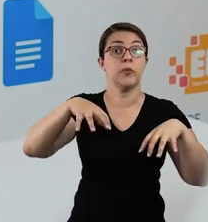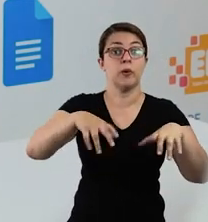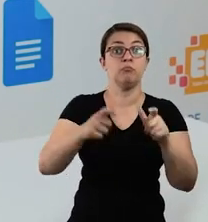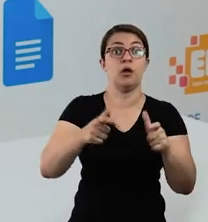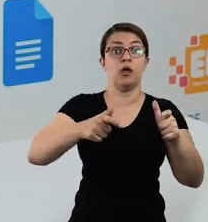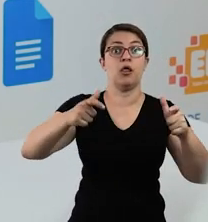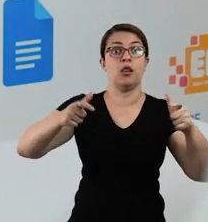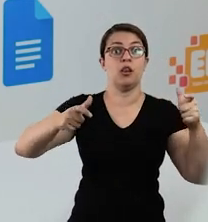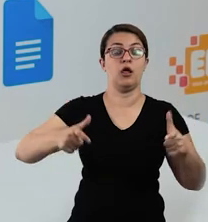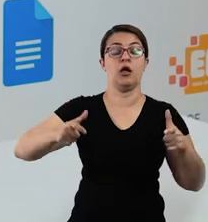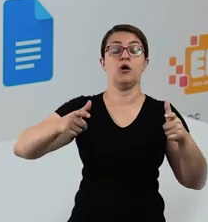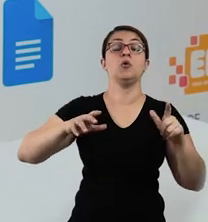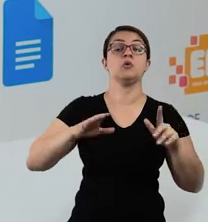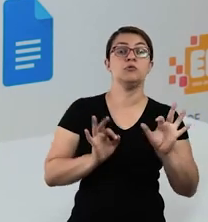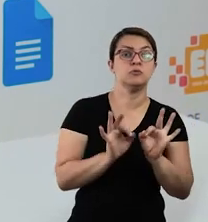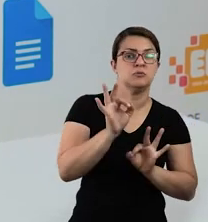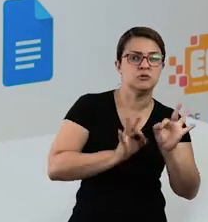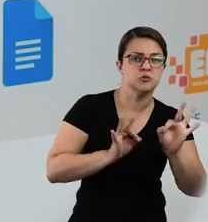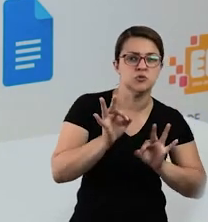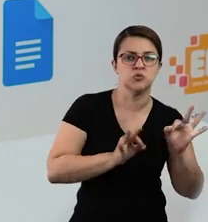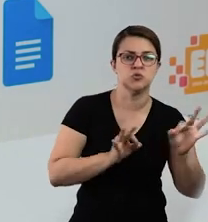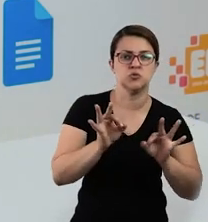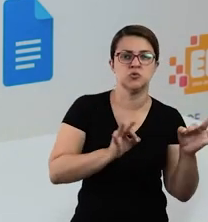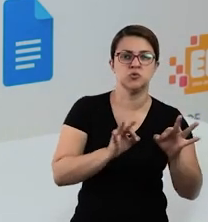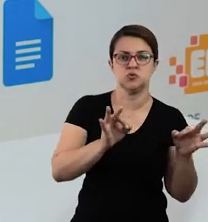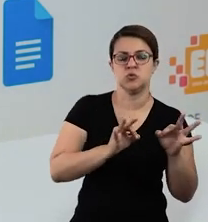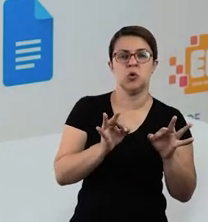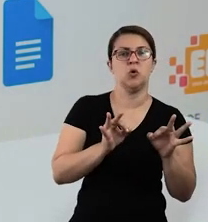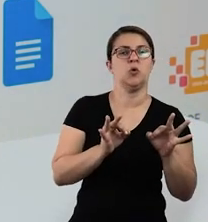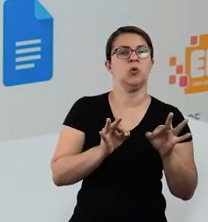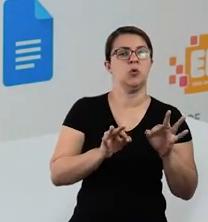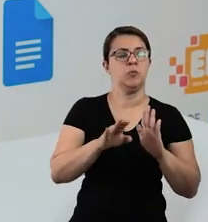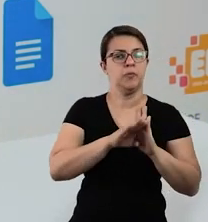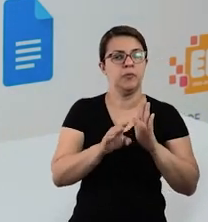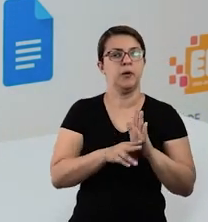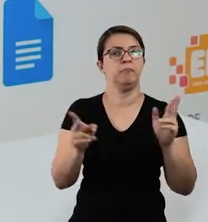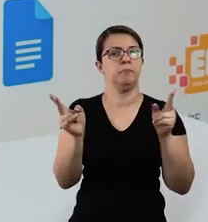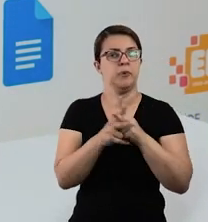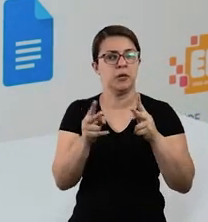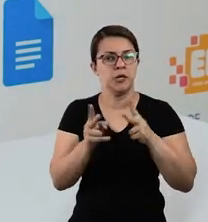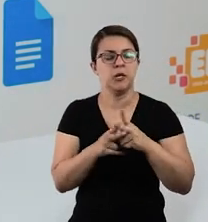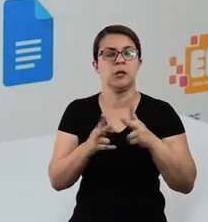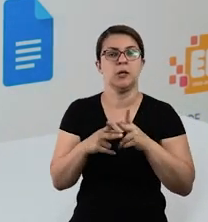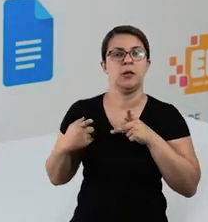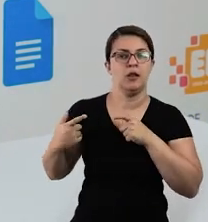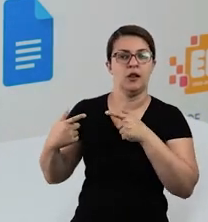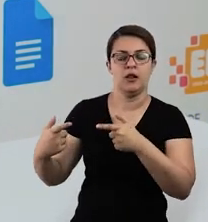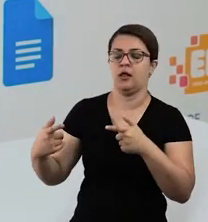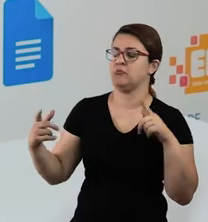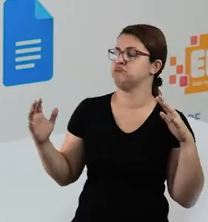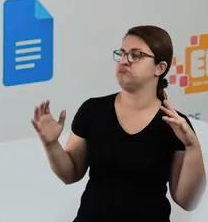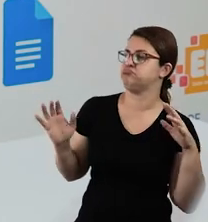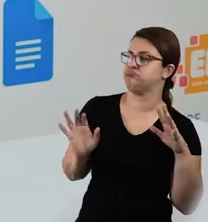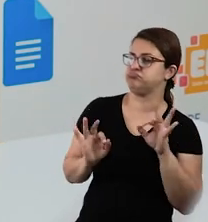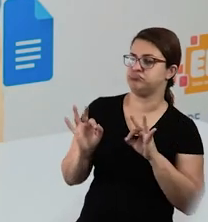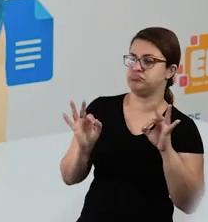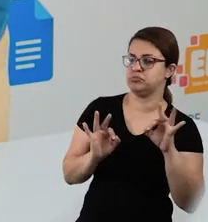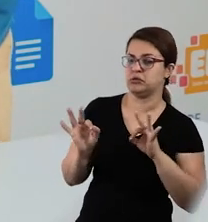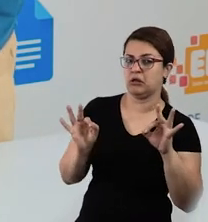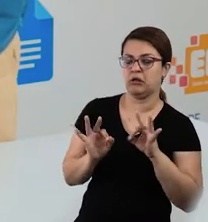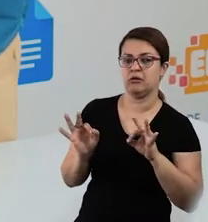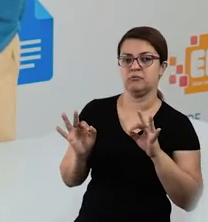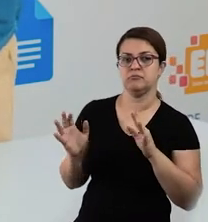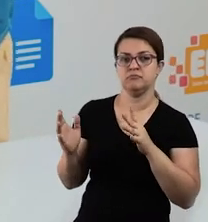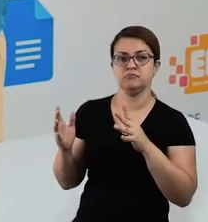liderando revoltas para conseguir tirar os negros da situação de escravidão, ok? Ele foi